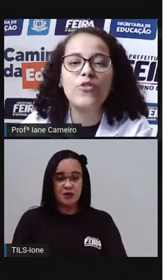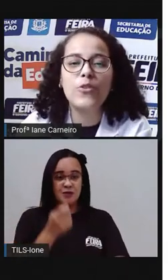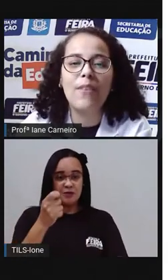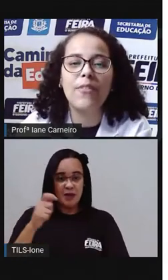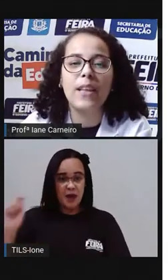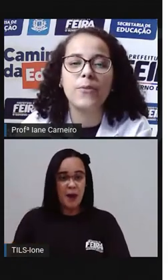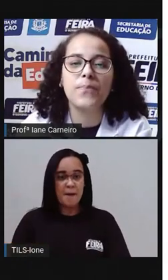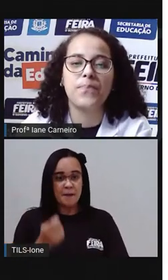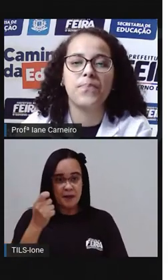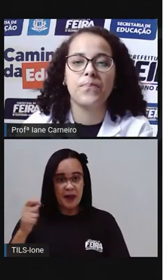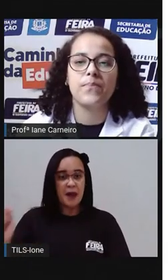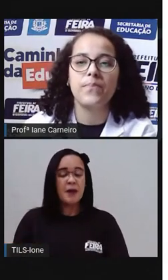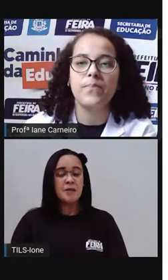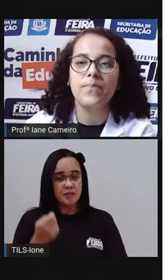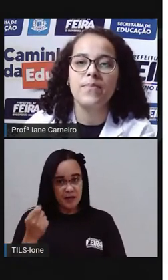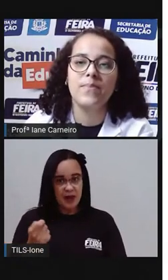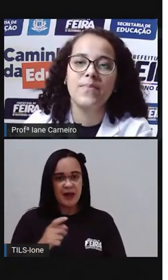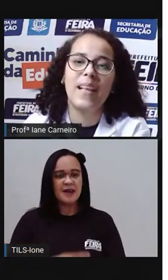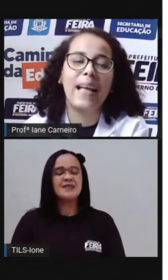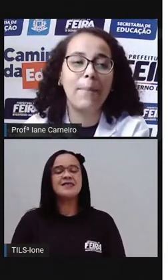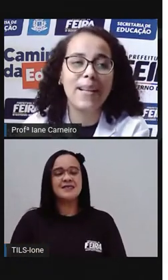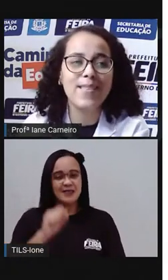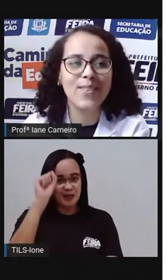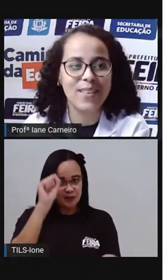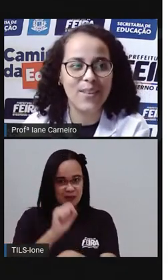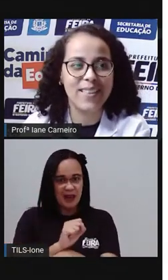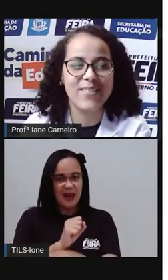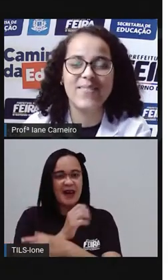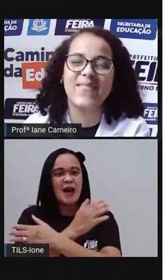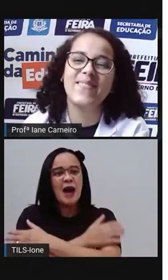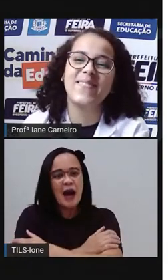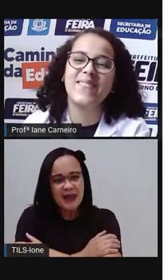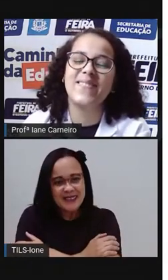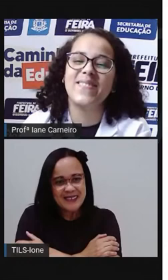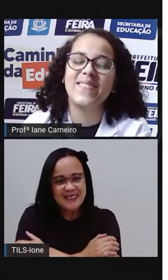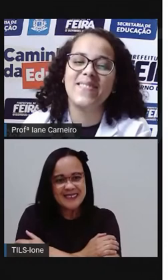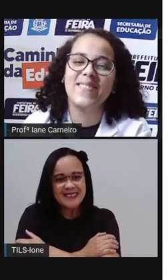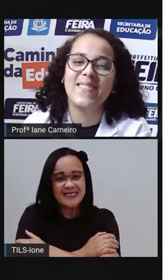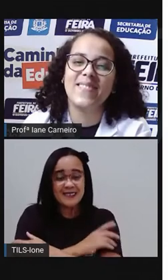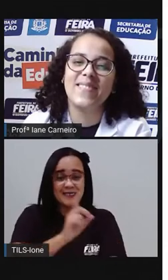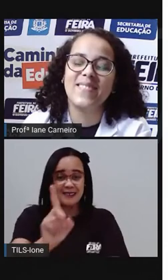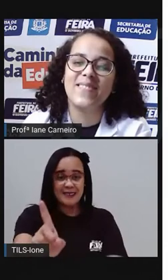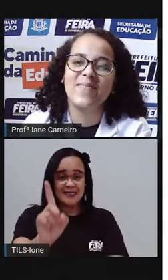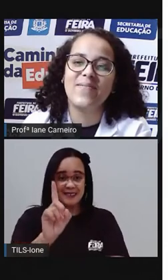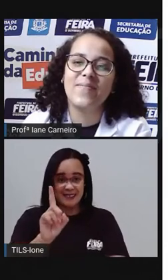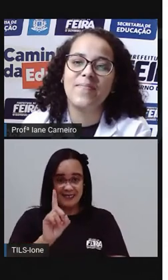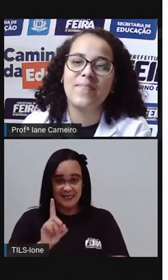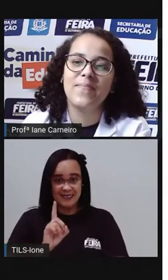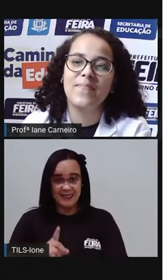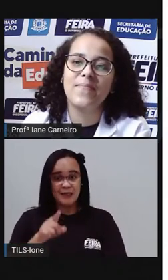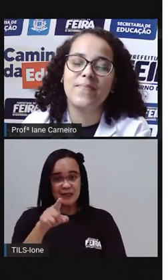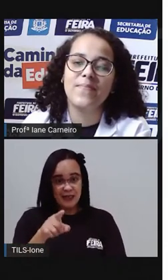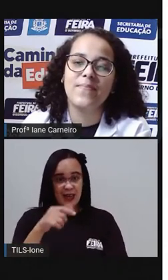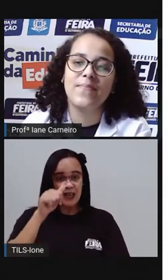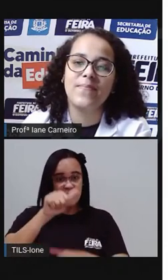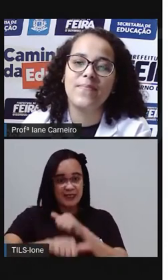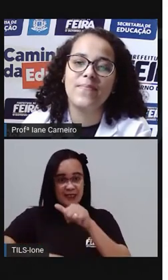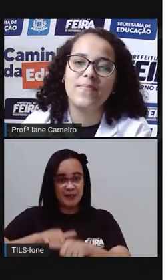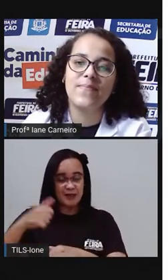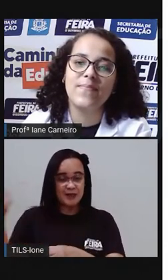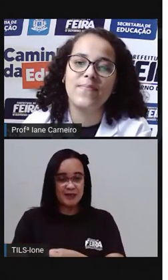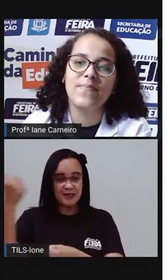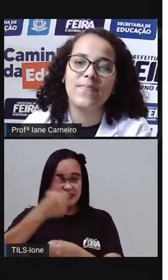Vamos continuar vendo Aí abraçou, tá vendo? Eu vou tomar banho Vou me